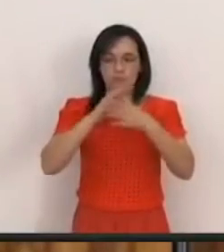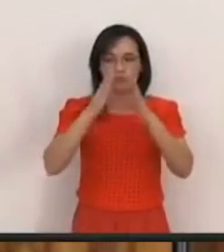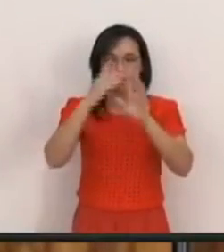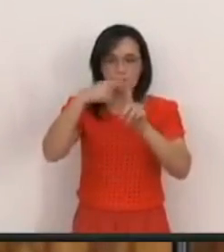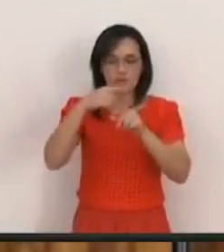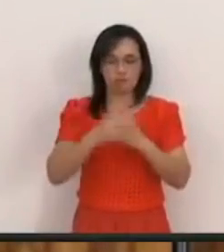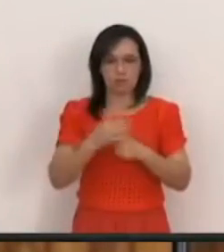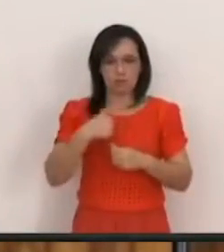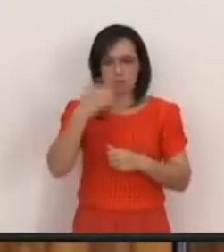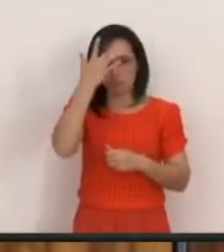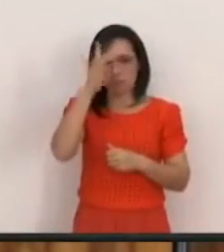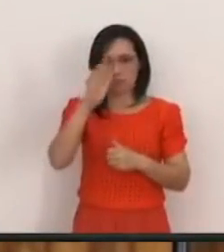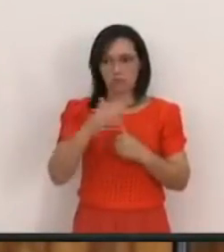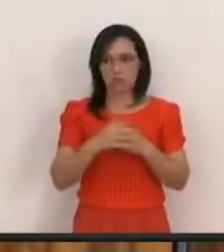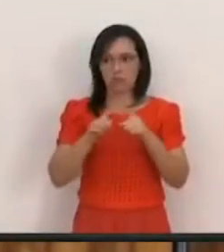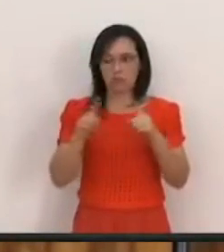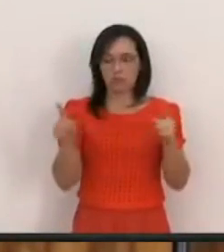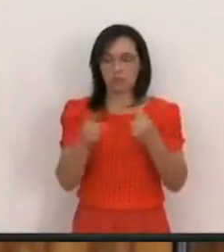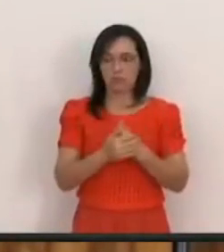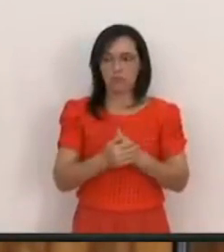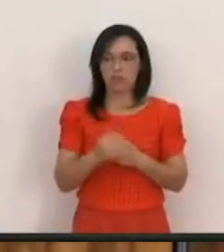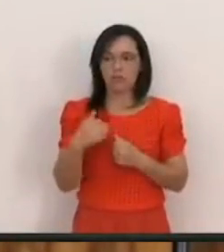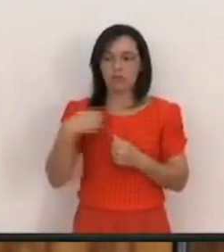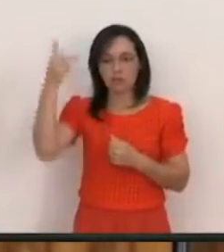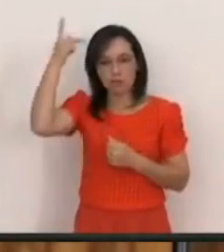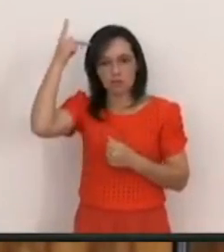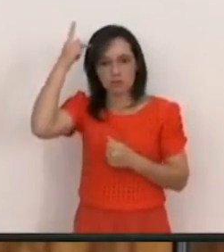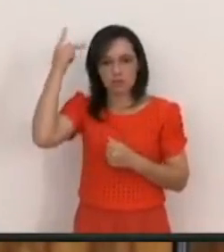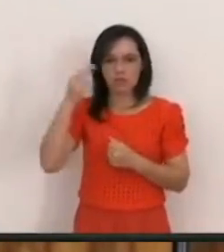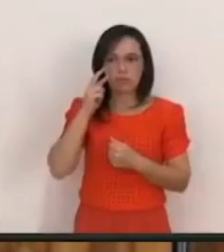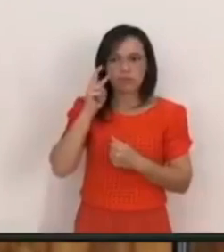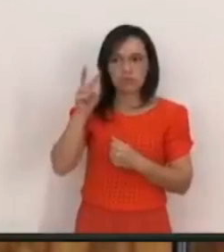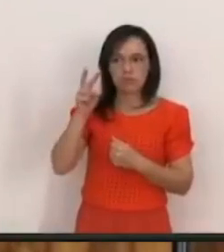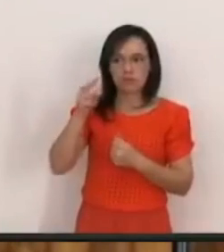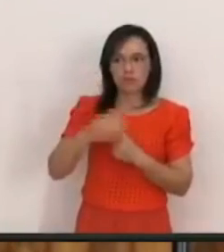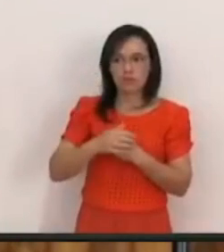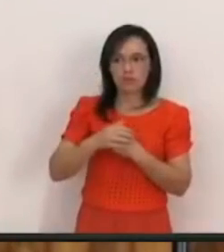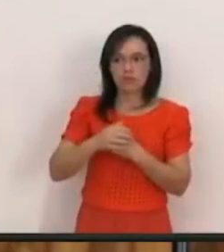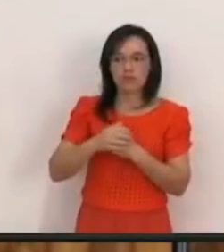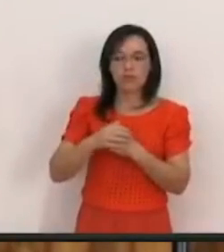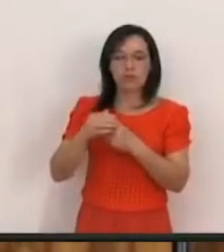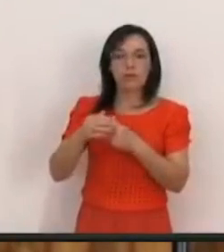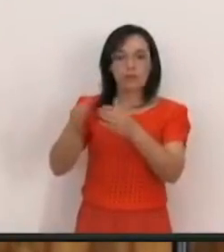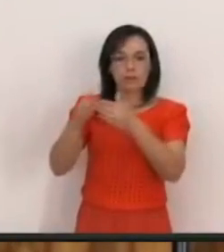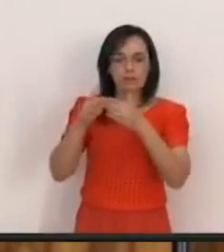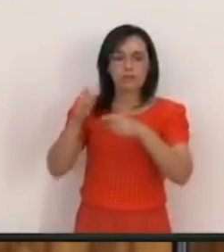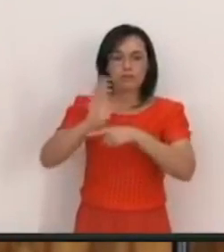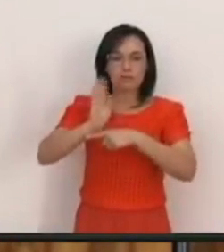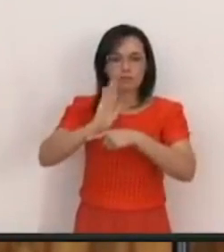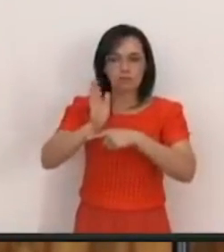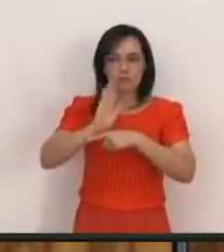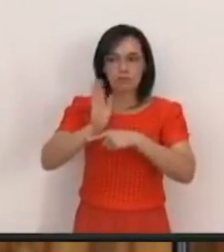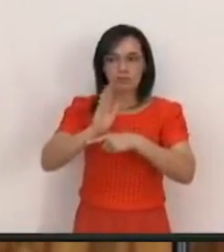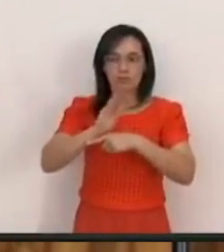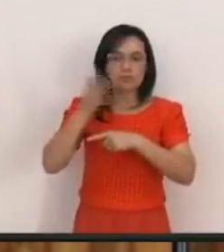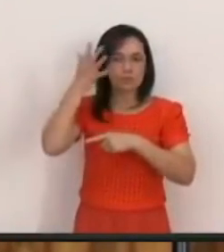mesmo Sem eu saber Quando eu estava Em The American Em São Paulo Eles estavam me analisando Eles pediam Vídeos Para mim fazer Vídeos